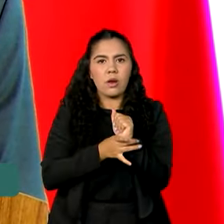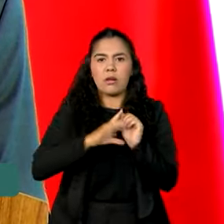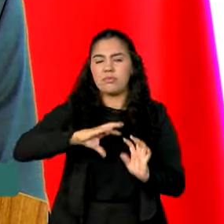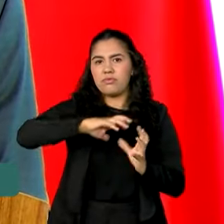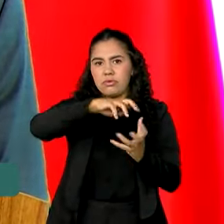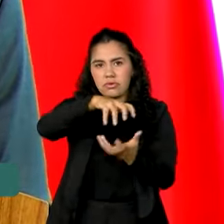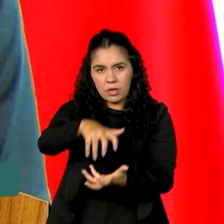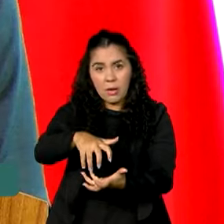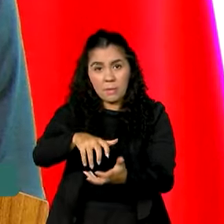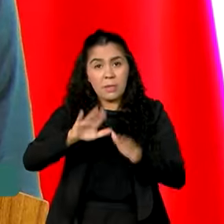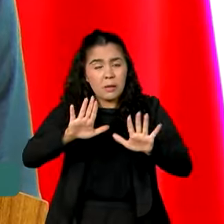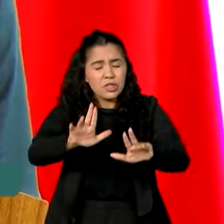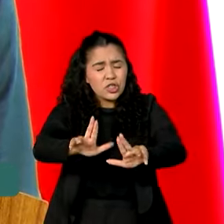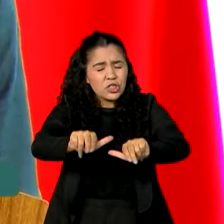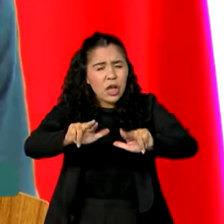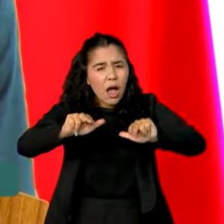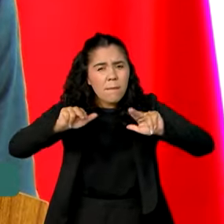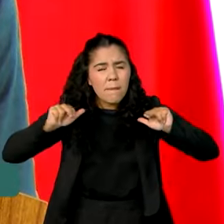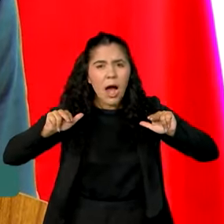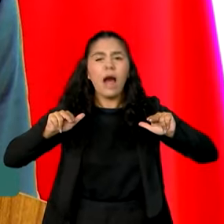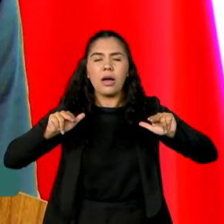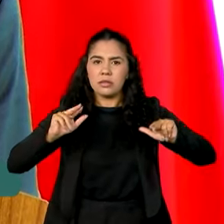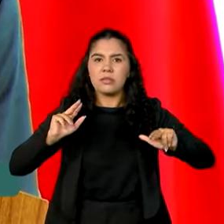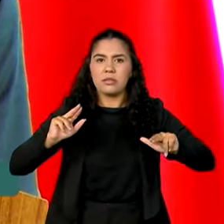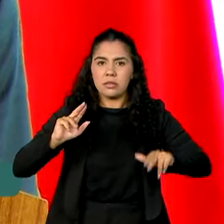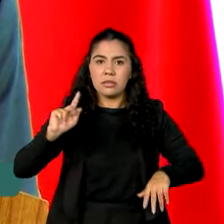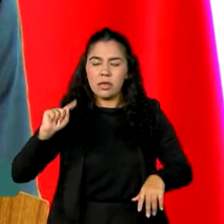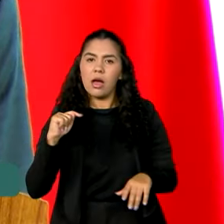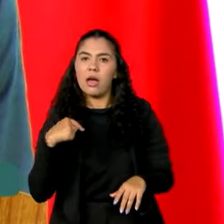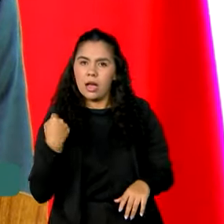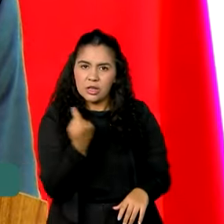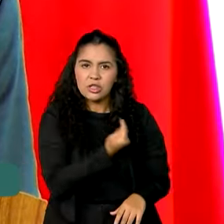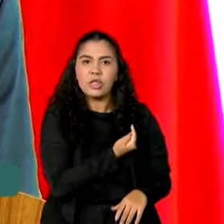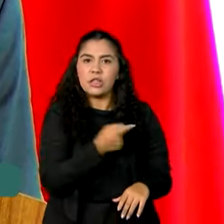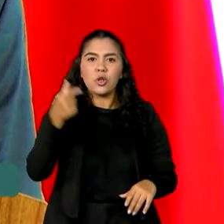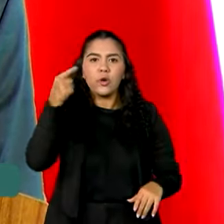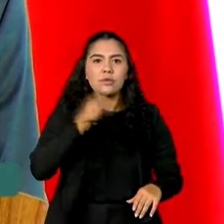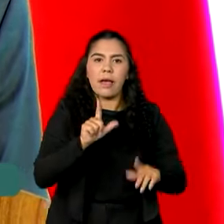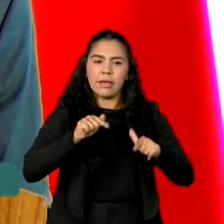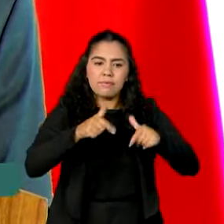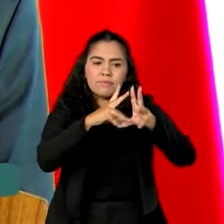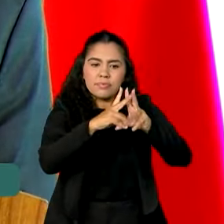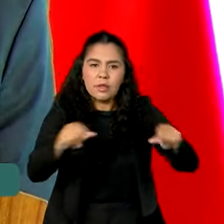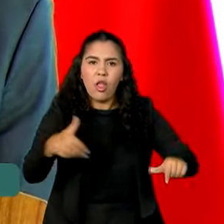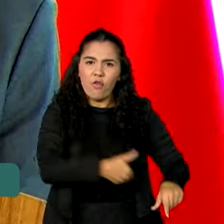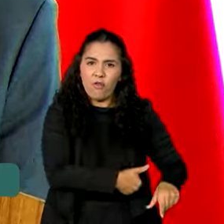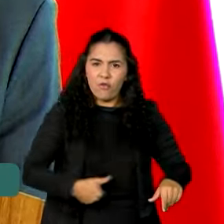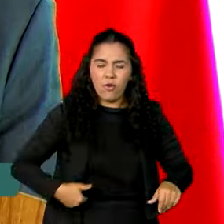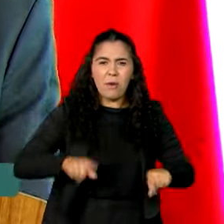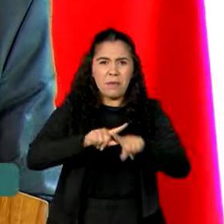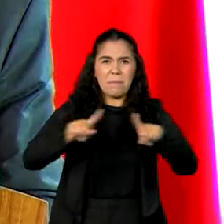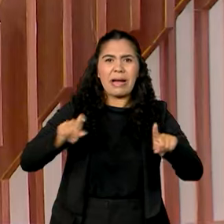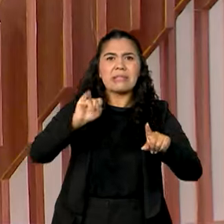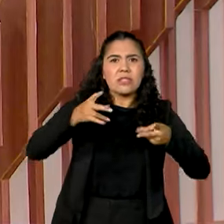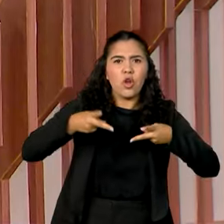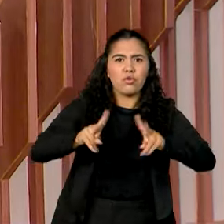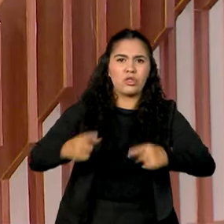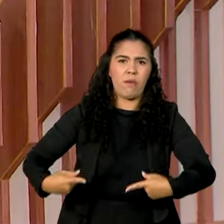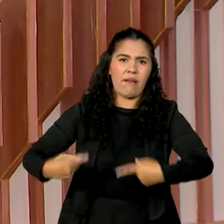Jamais venceremos o flagelo da fome em meio à insensatez das guerras.